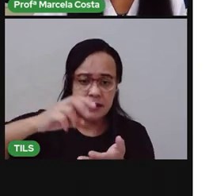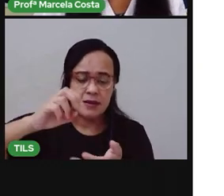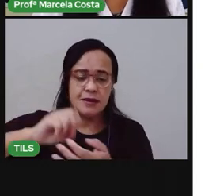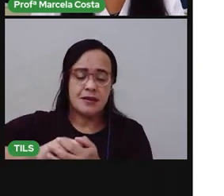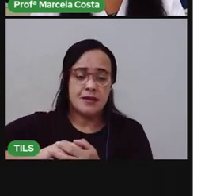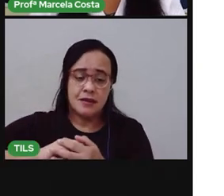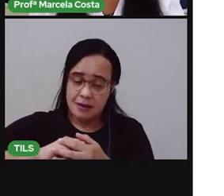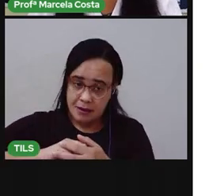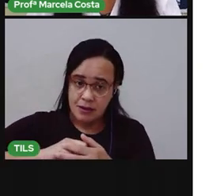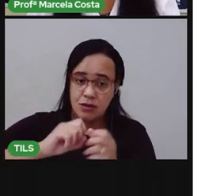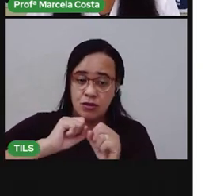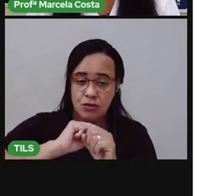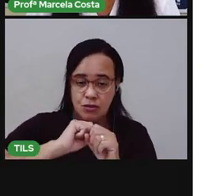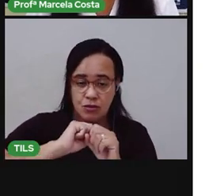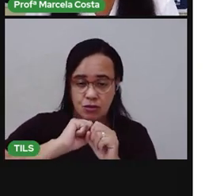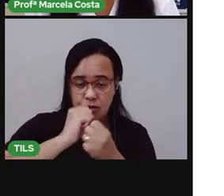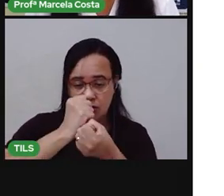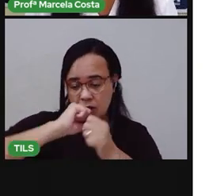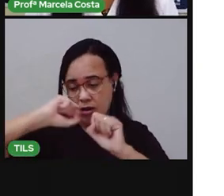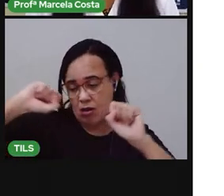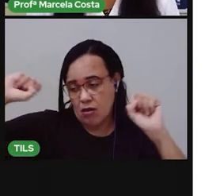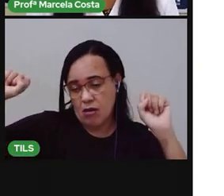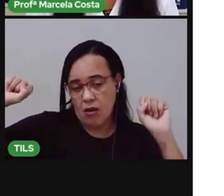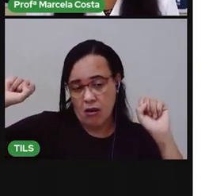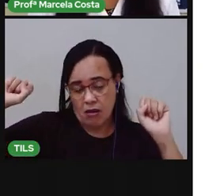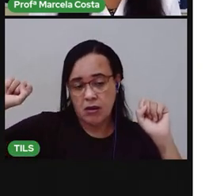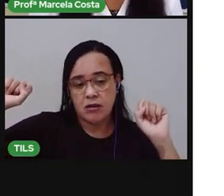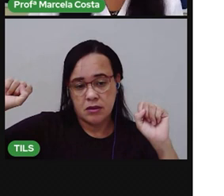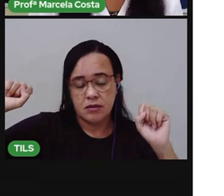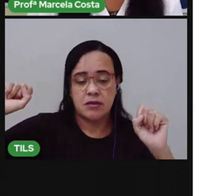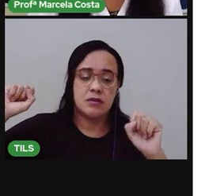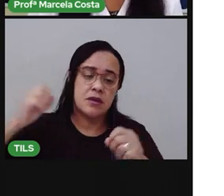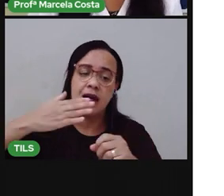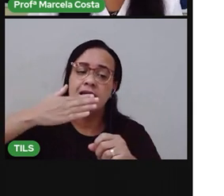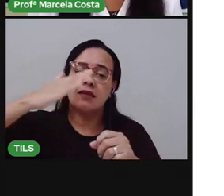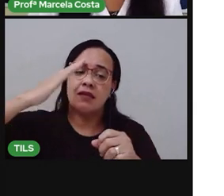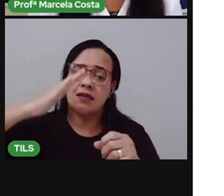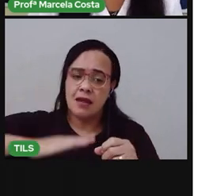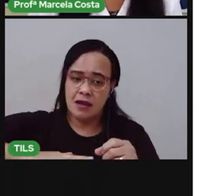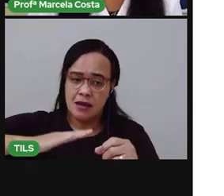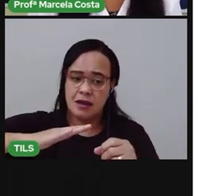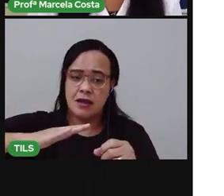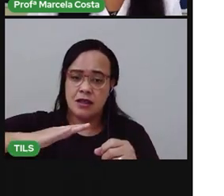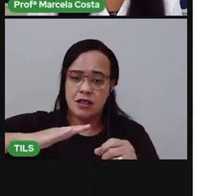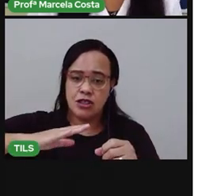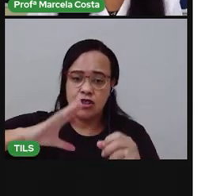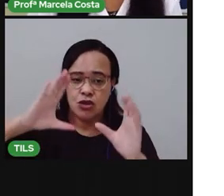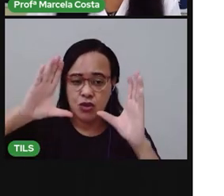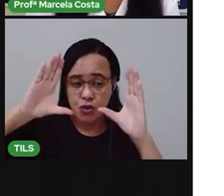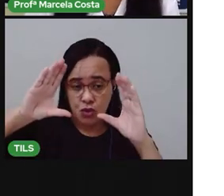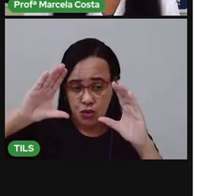quando o sol está nascendo. À tarde, quando esse sol